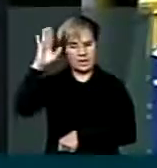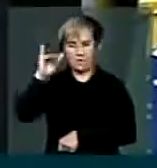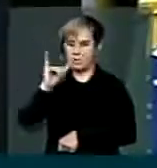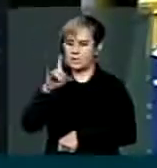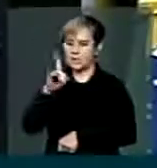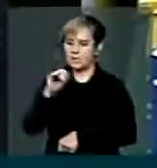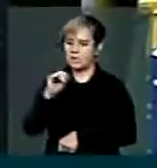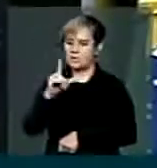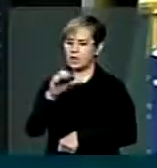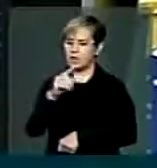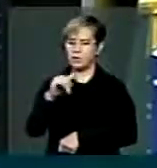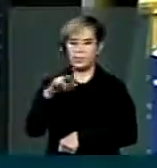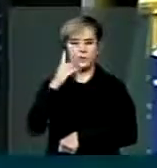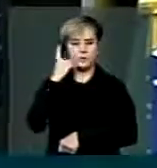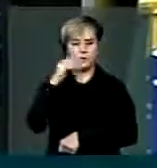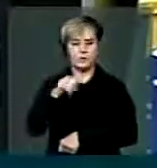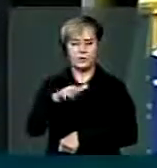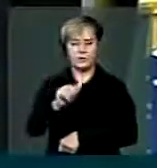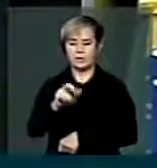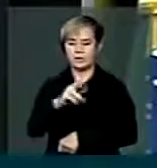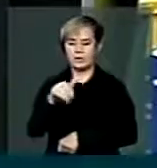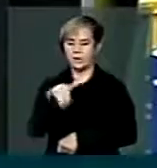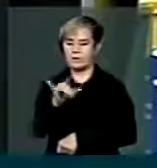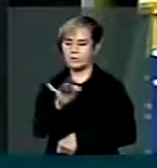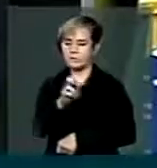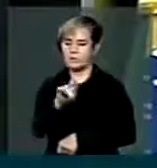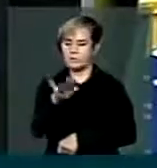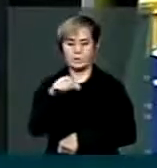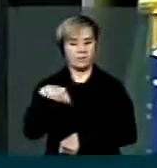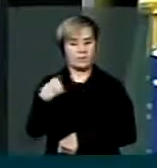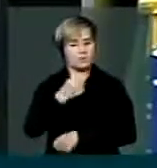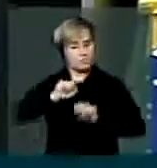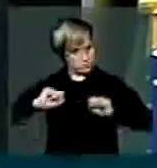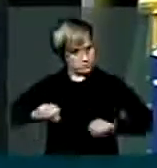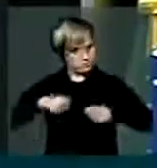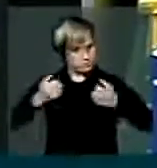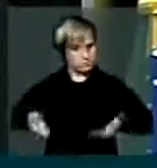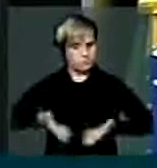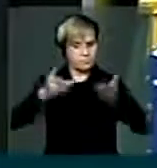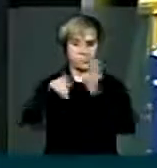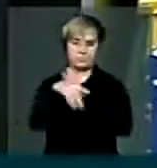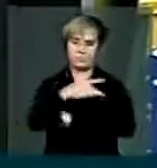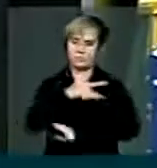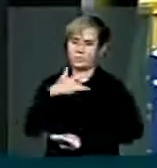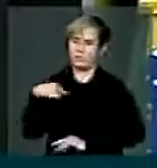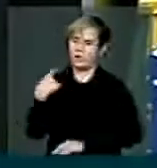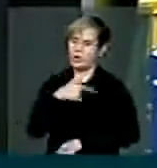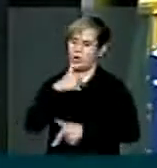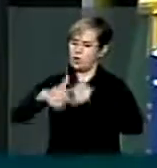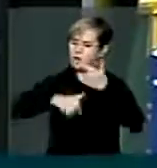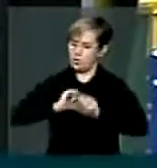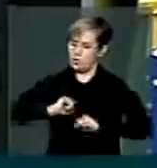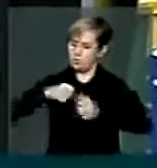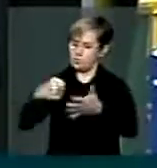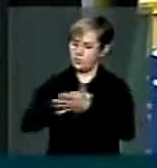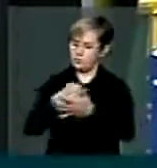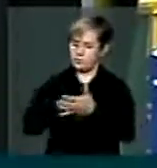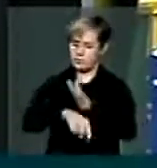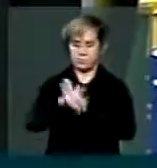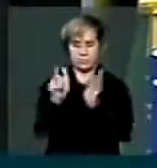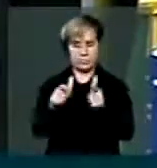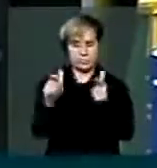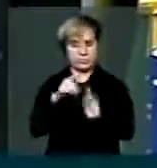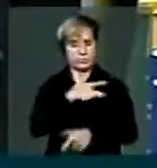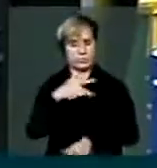saúde, deputado Amarim Teixeira, que nós temos que avançar nesse setor. Nós que militamos, trabalhamos na área de saúde,